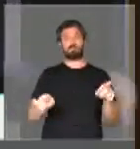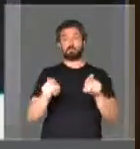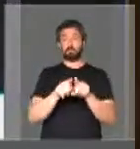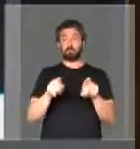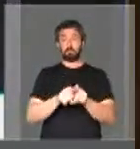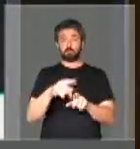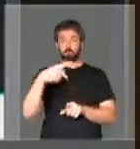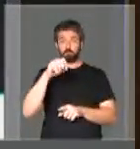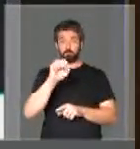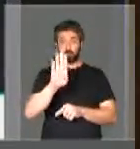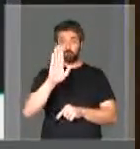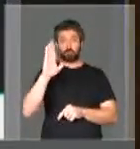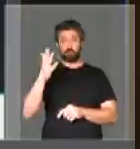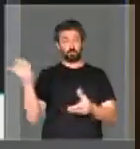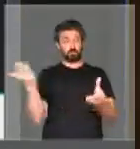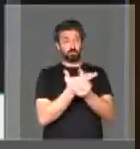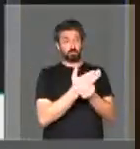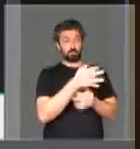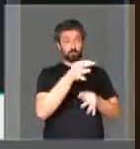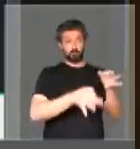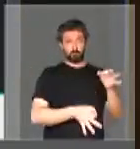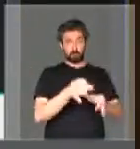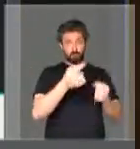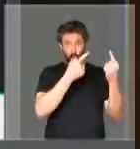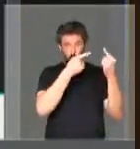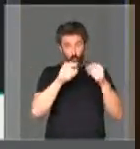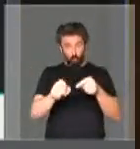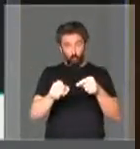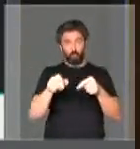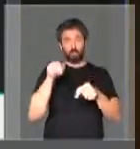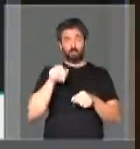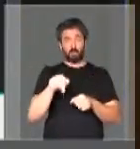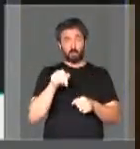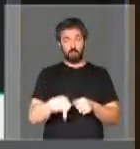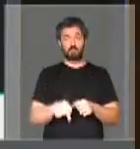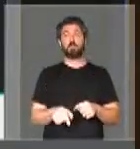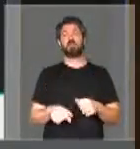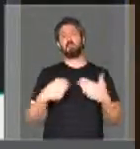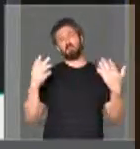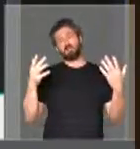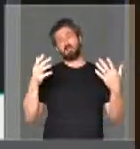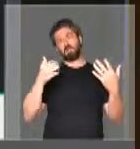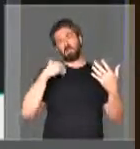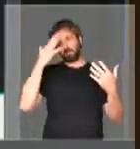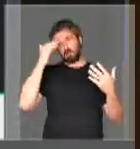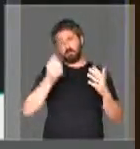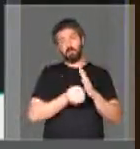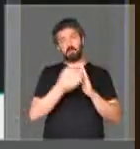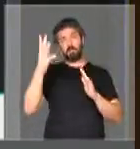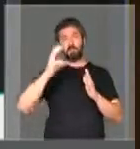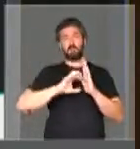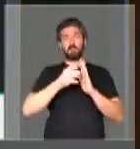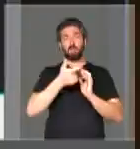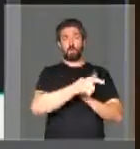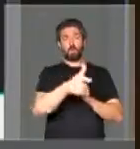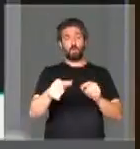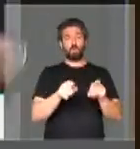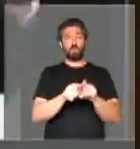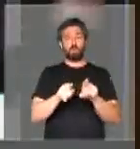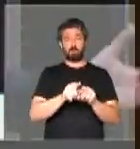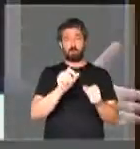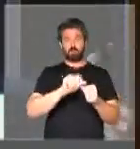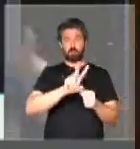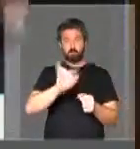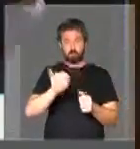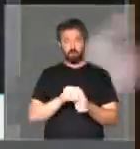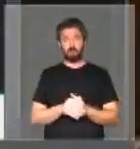do PSB ir à justiça contra essa iniciativa, e tenho certeza de que vários outros partidos de oposição também